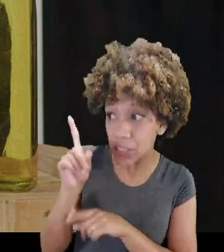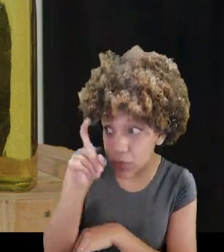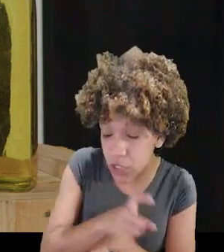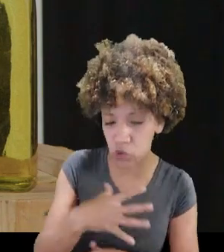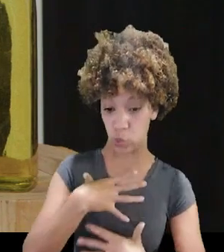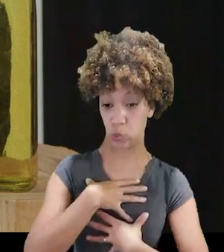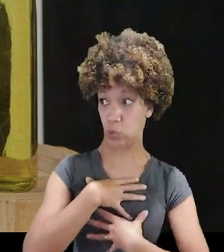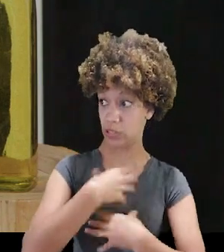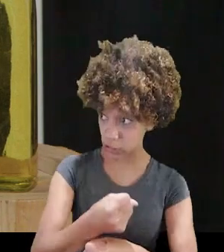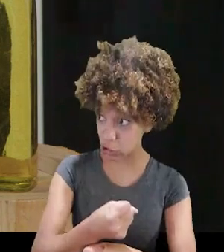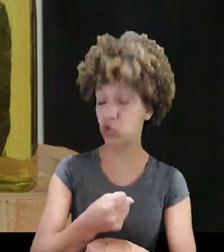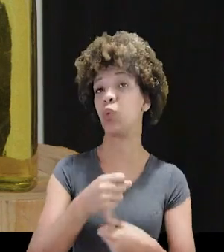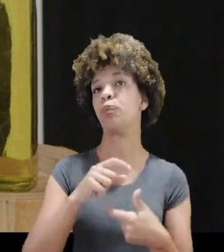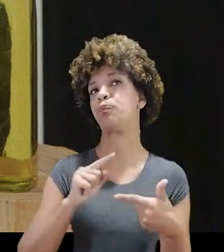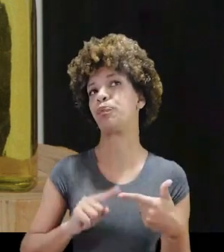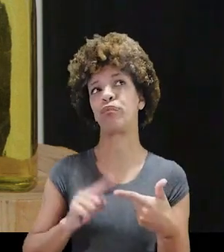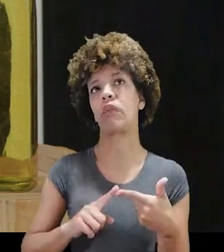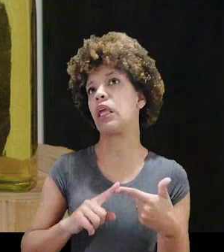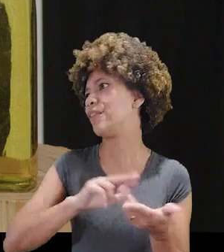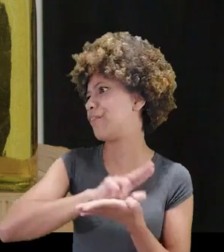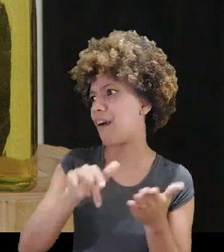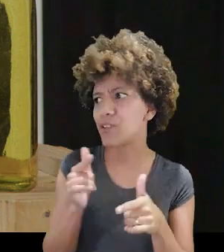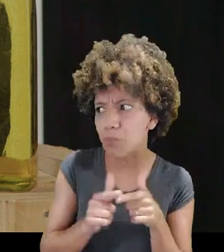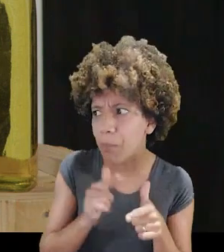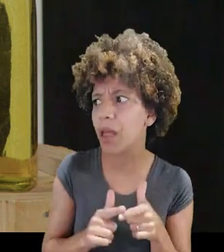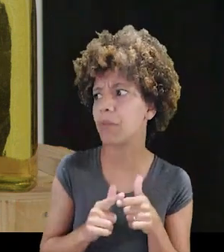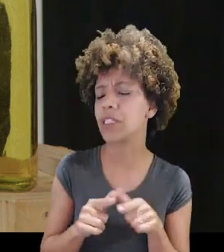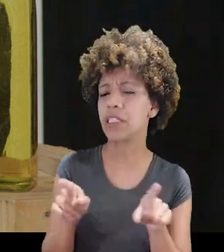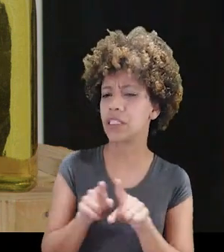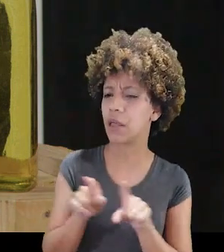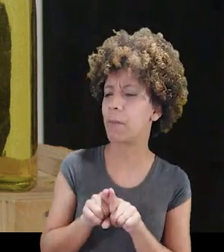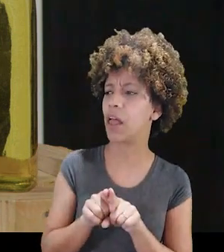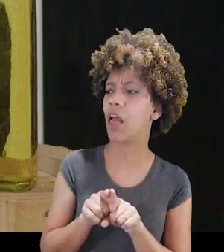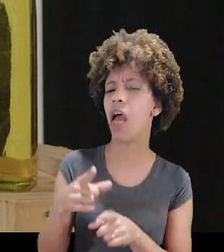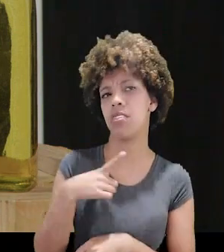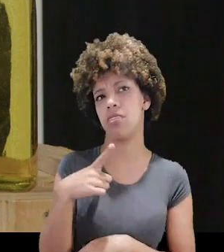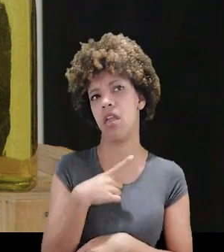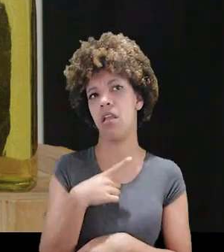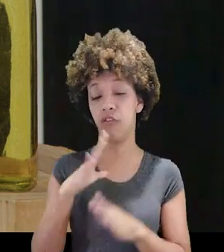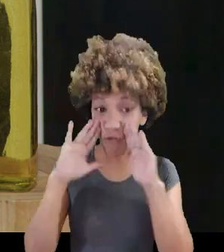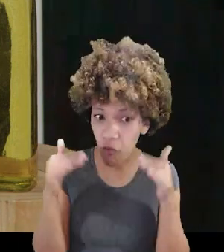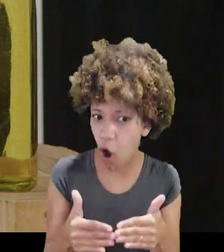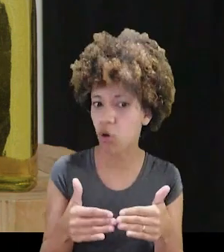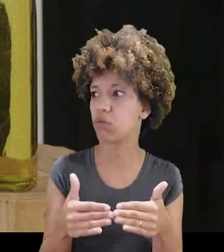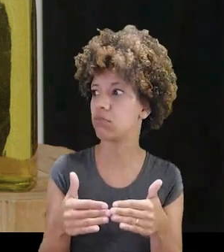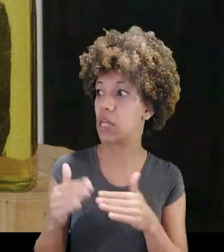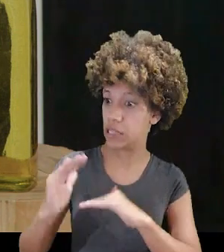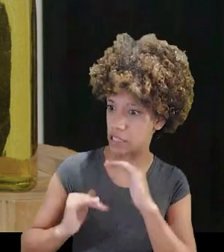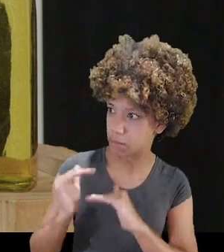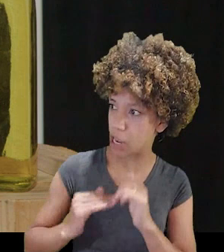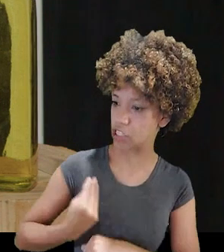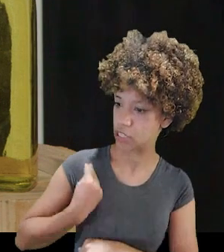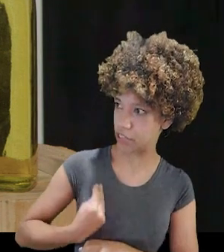suicídio, um caso de suicídio e tudo mais. Então, até para você ficar mais centrada nas suas